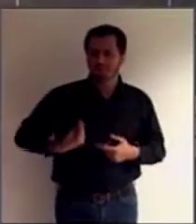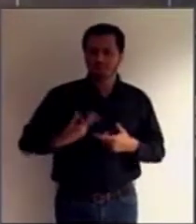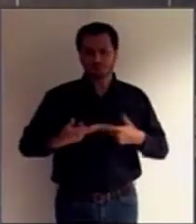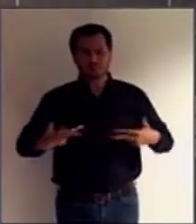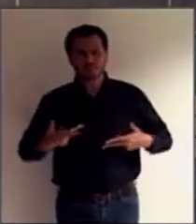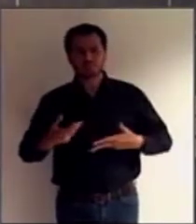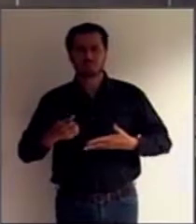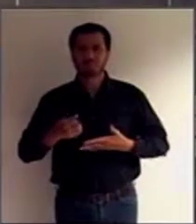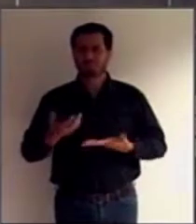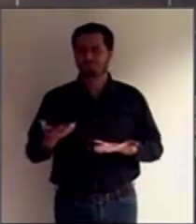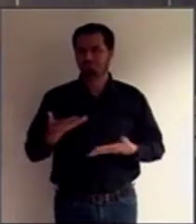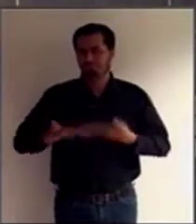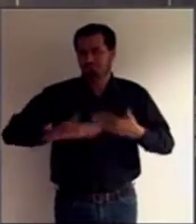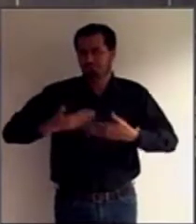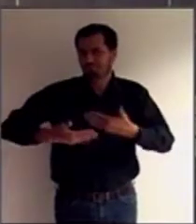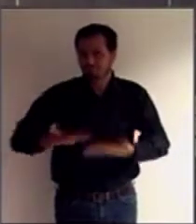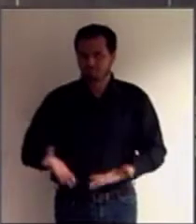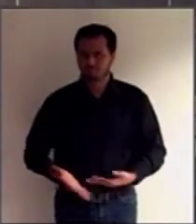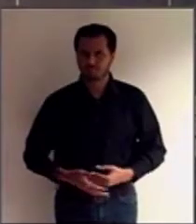para essa escolha.